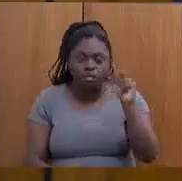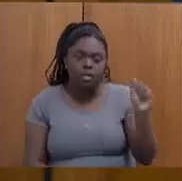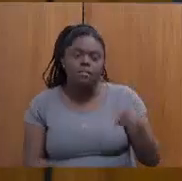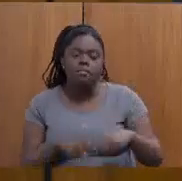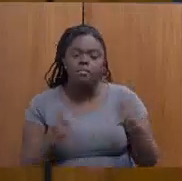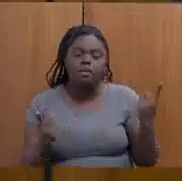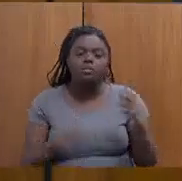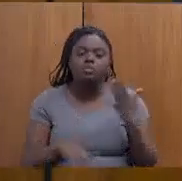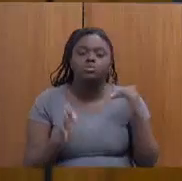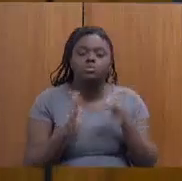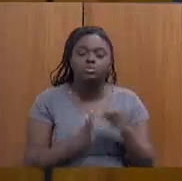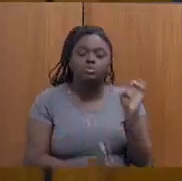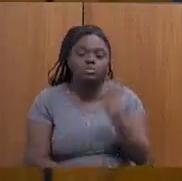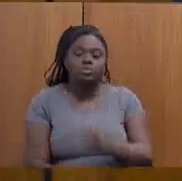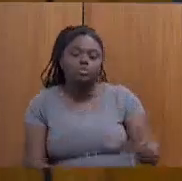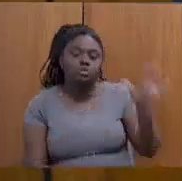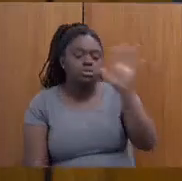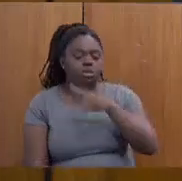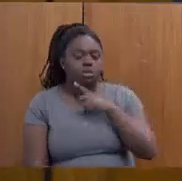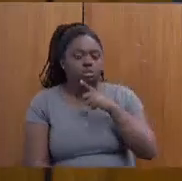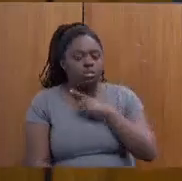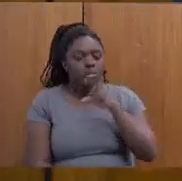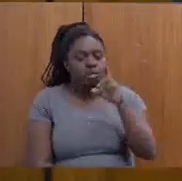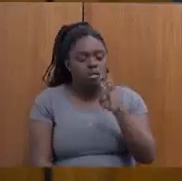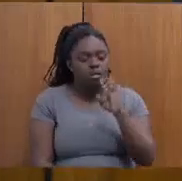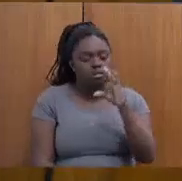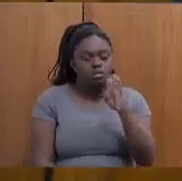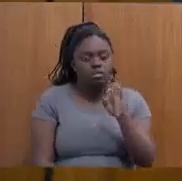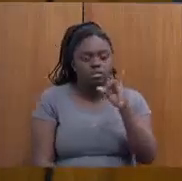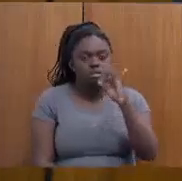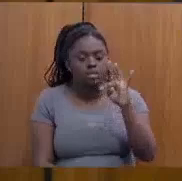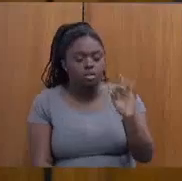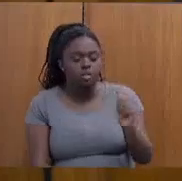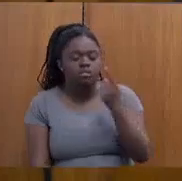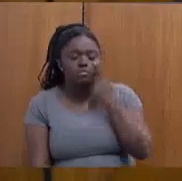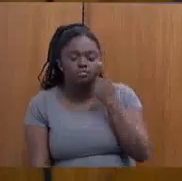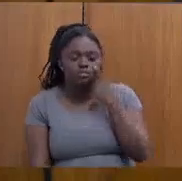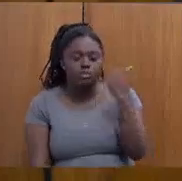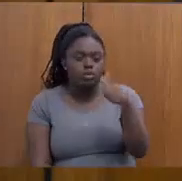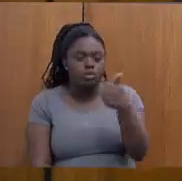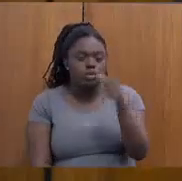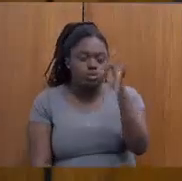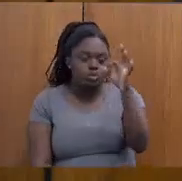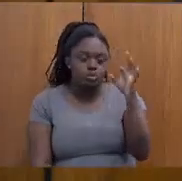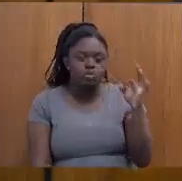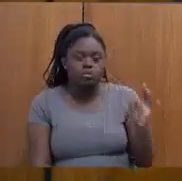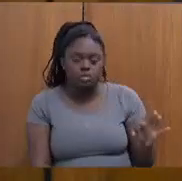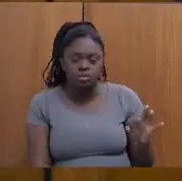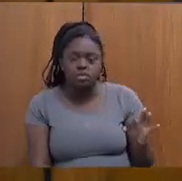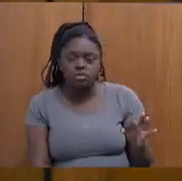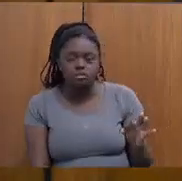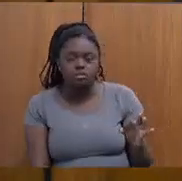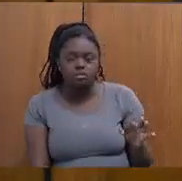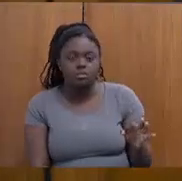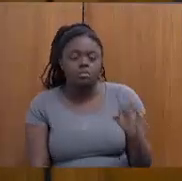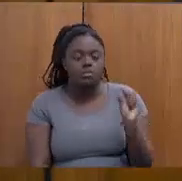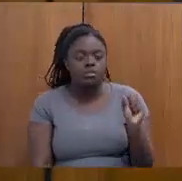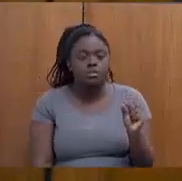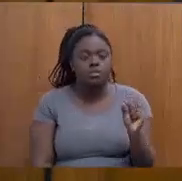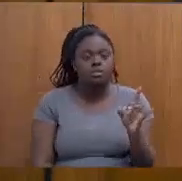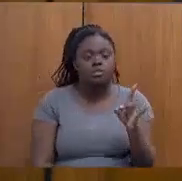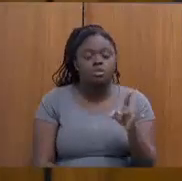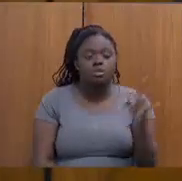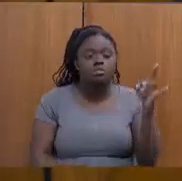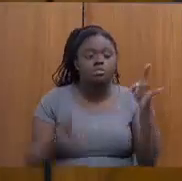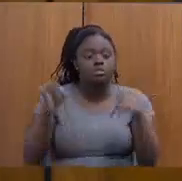Estado renuncia de receita, nós vamos ver que 11% da receita corrente é de renúncia. Nós